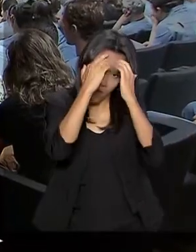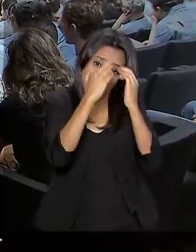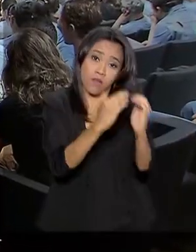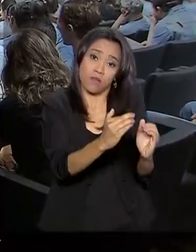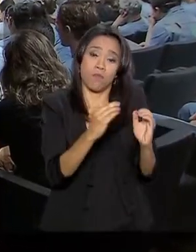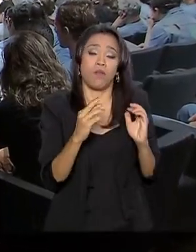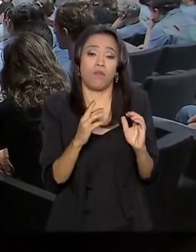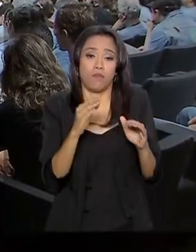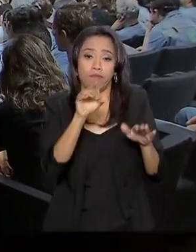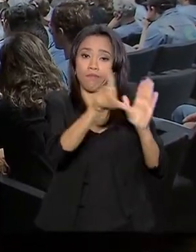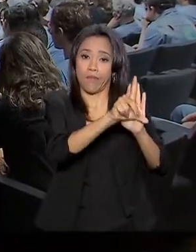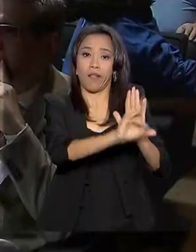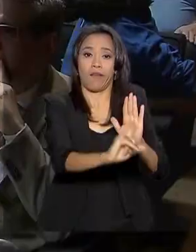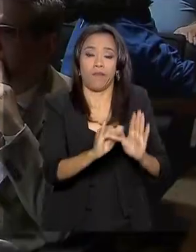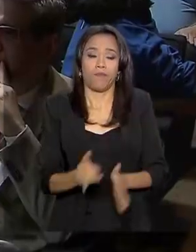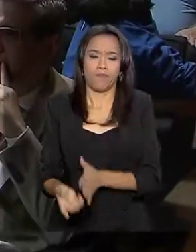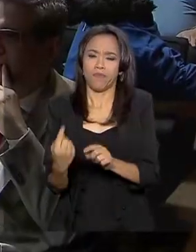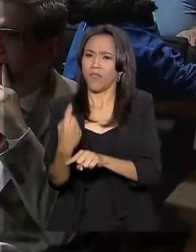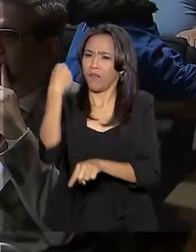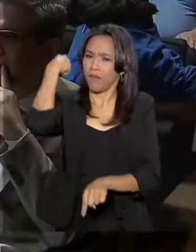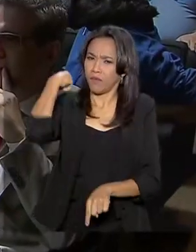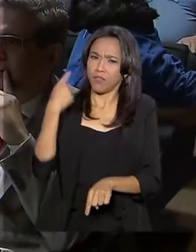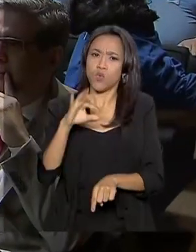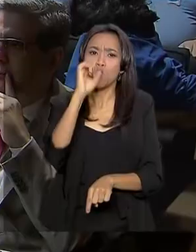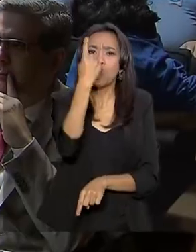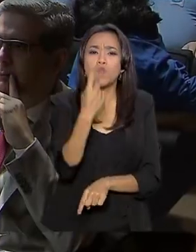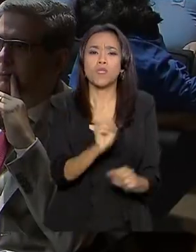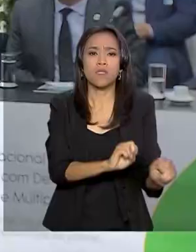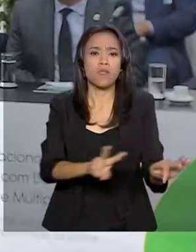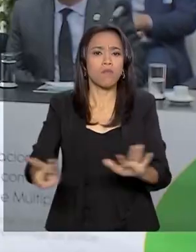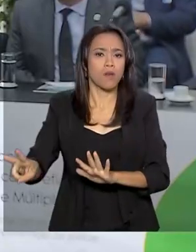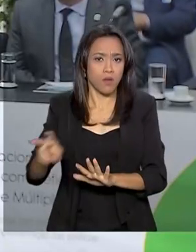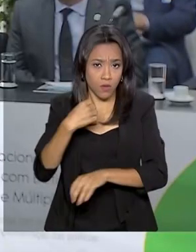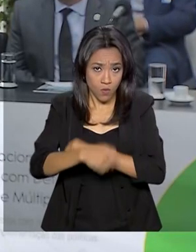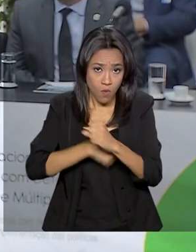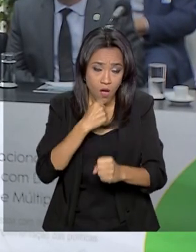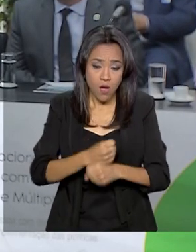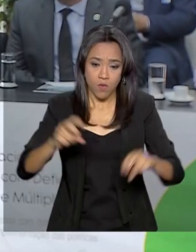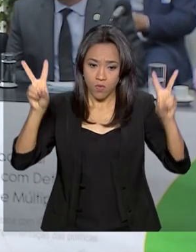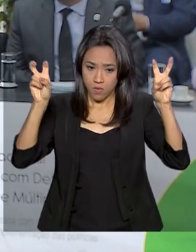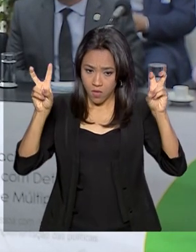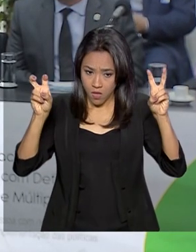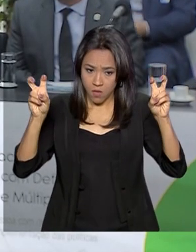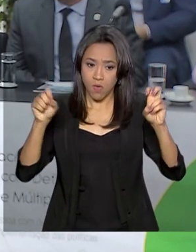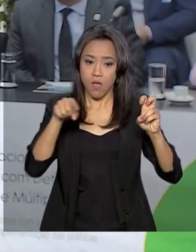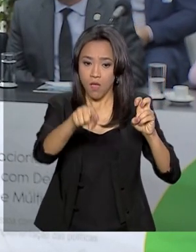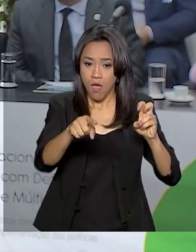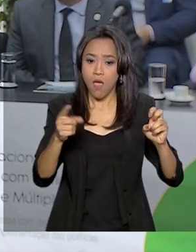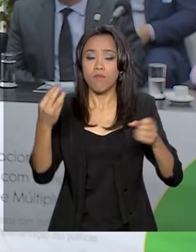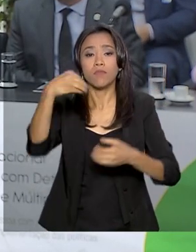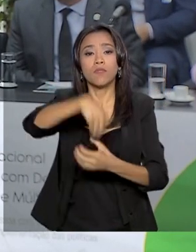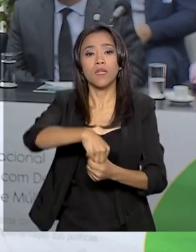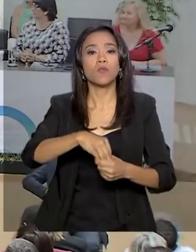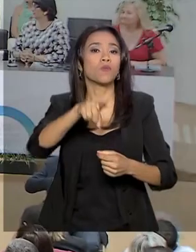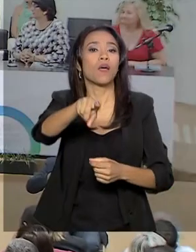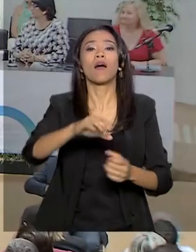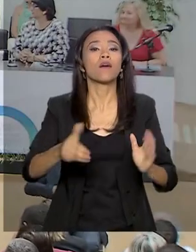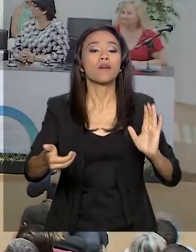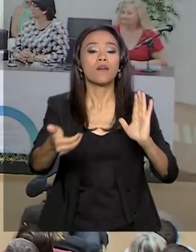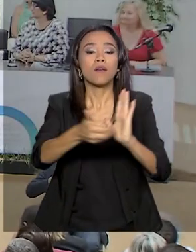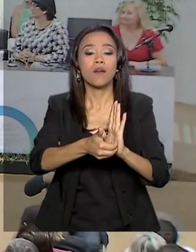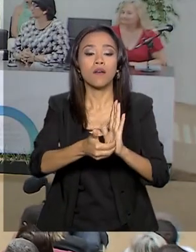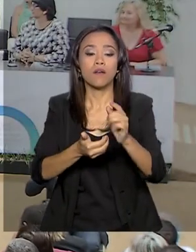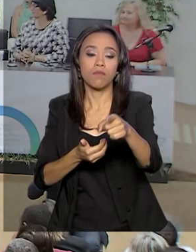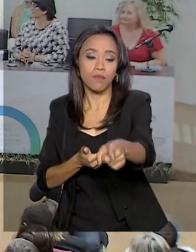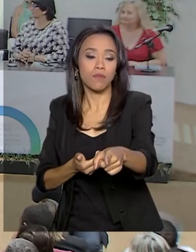2017, o Brasil dedica uma semana do ano ao tema. As discussões acontecem na Câmara dos Deputados, de